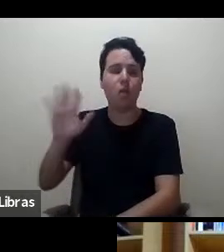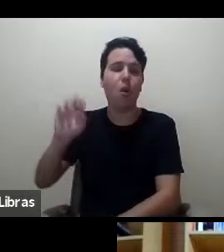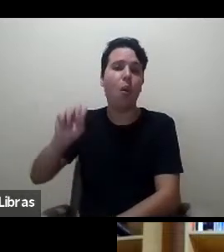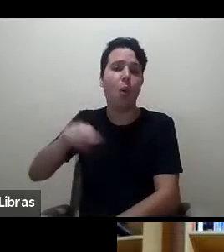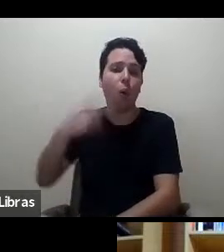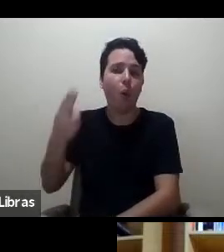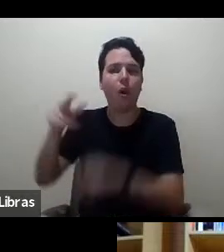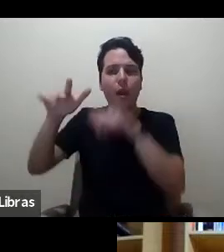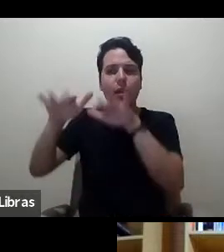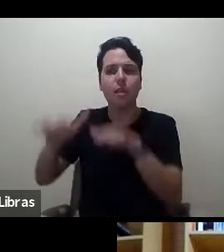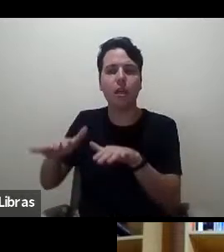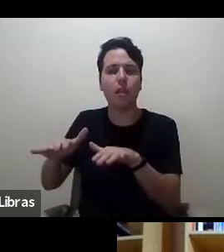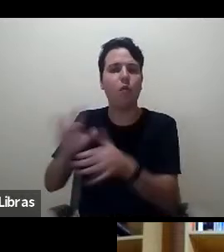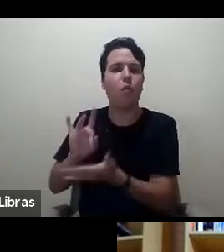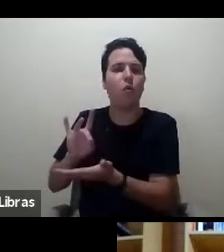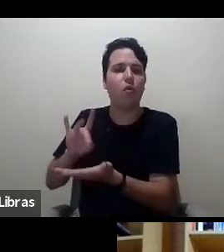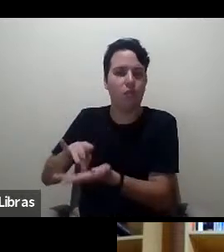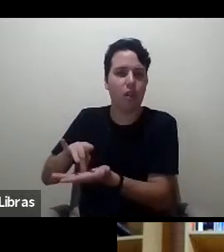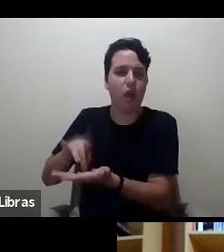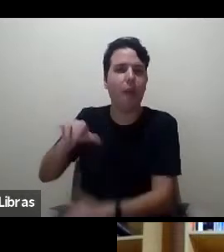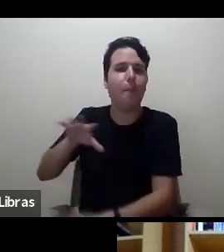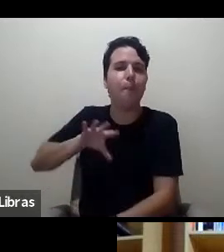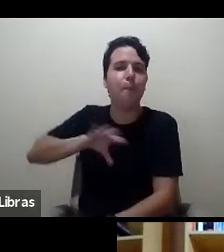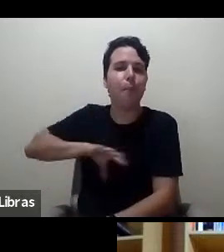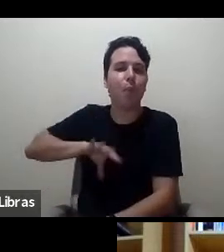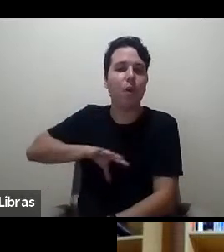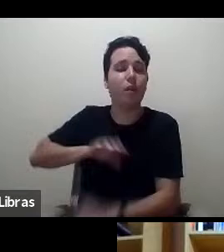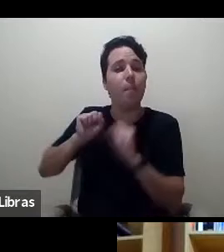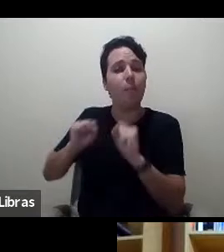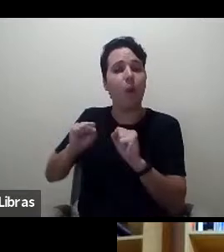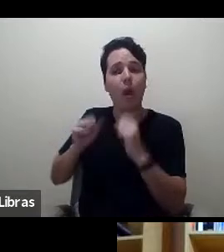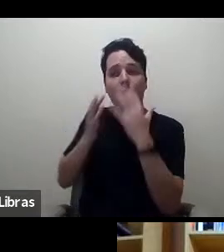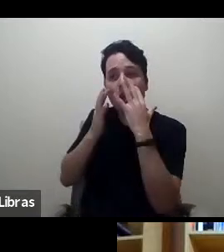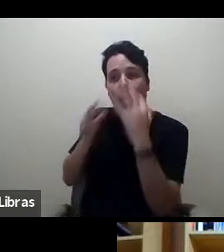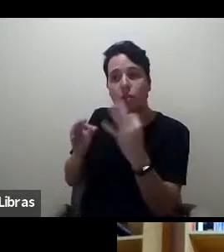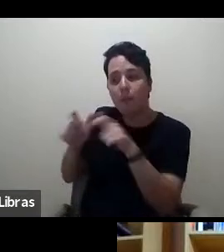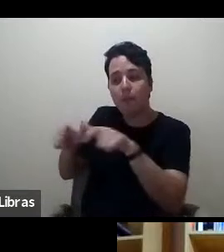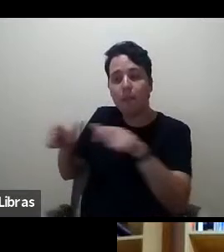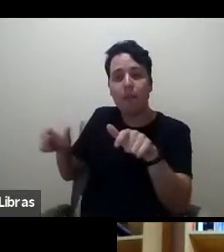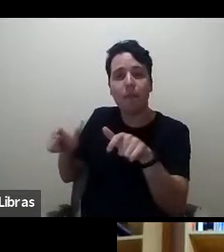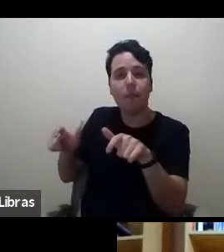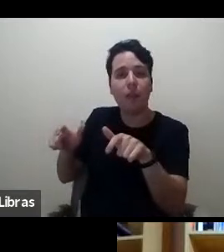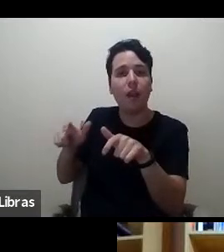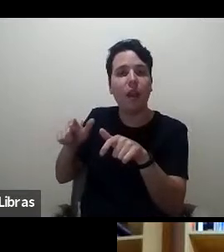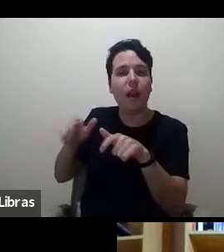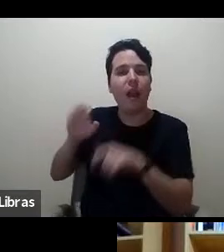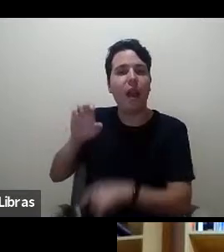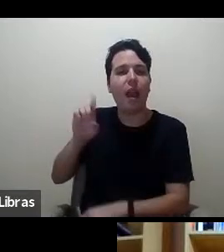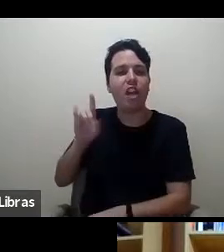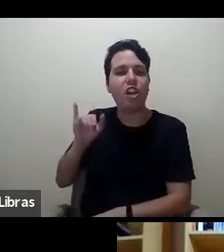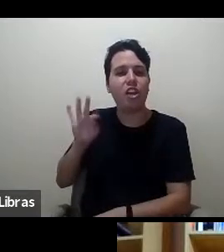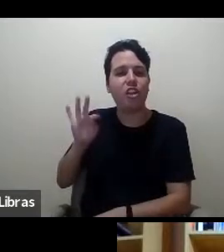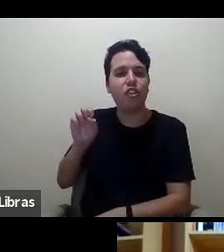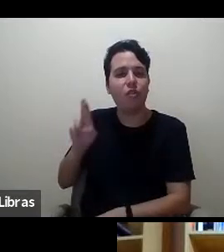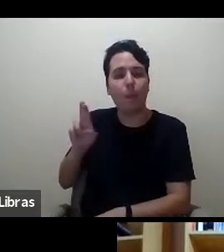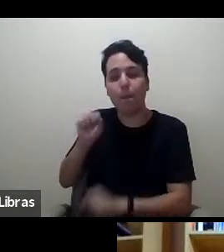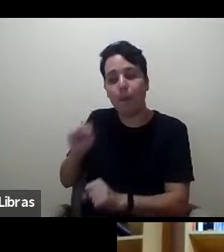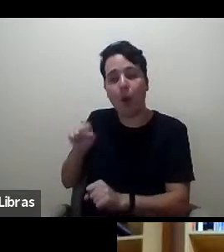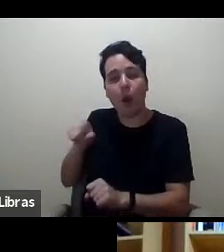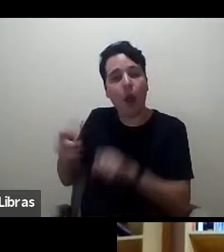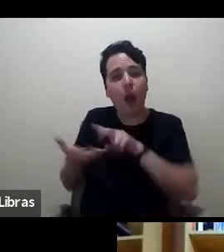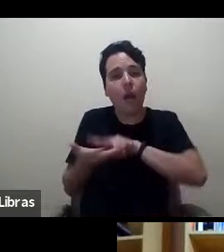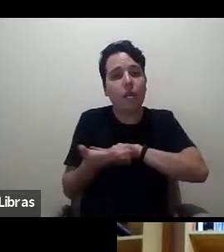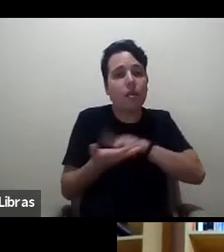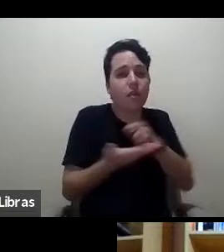chamem a atenção até de editores que possam promover a tradução do